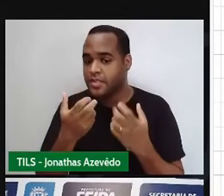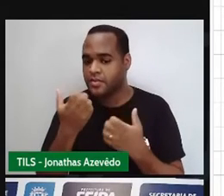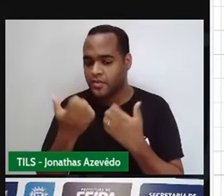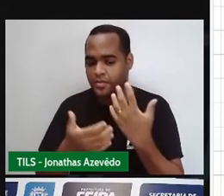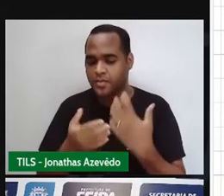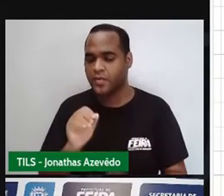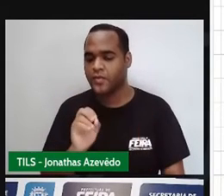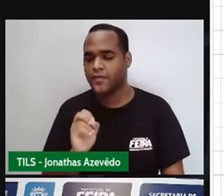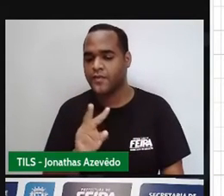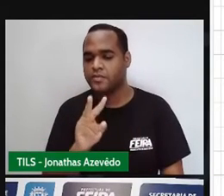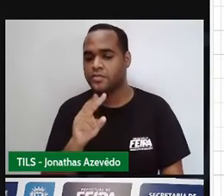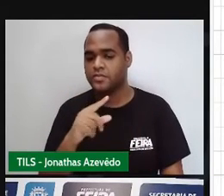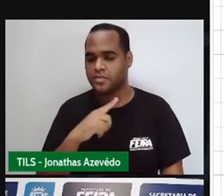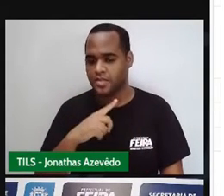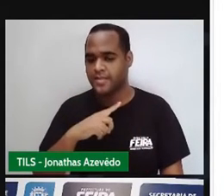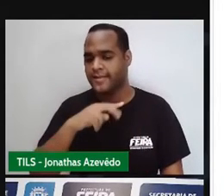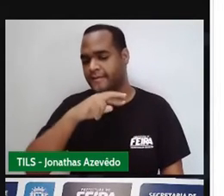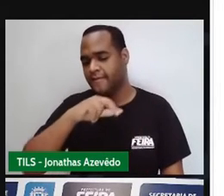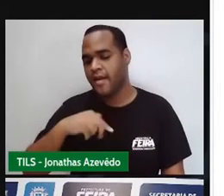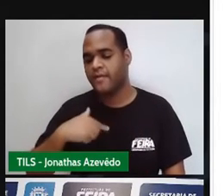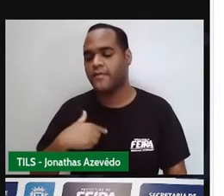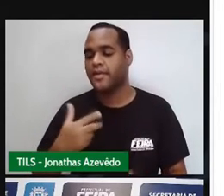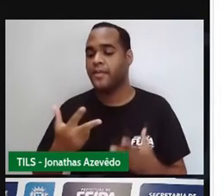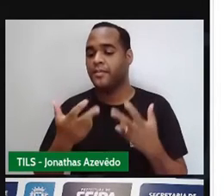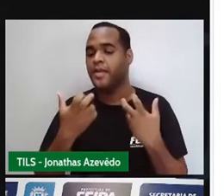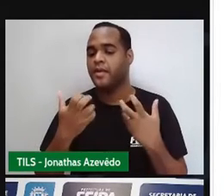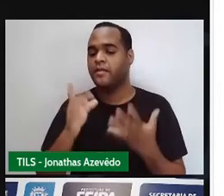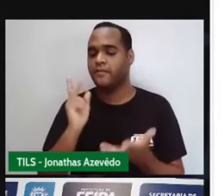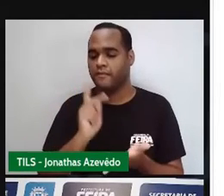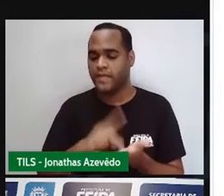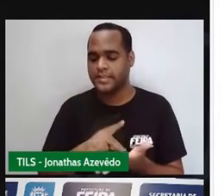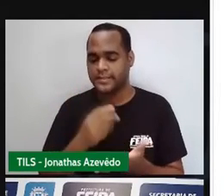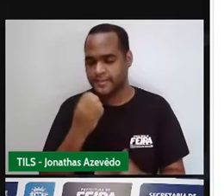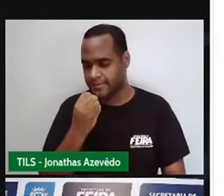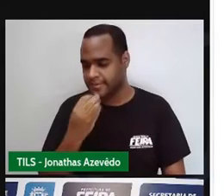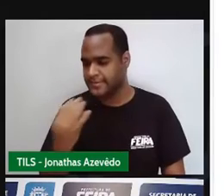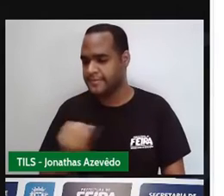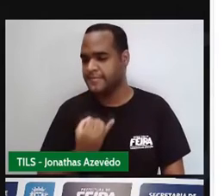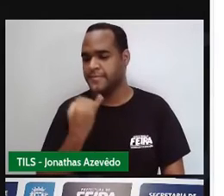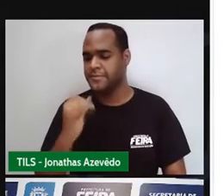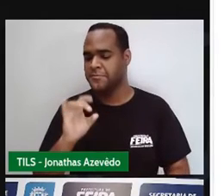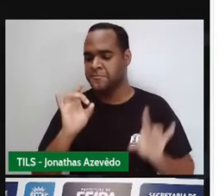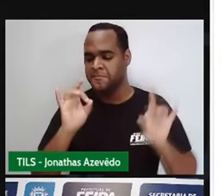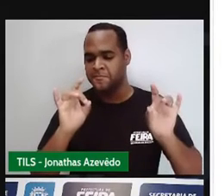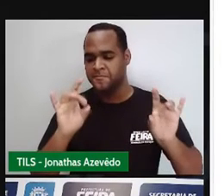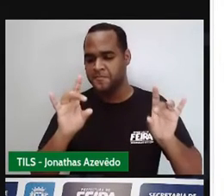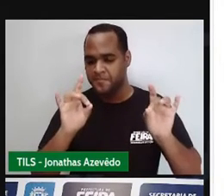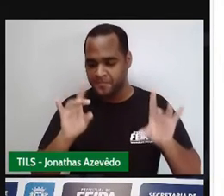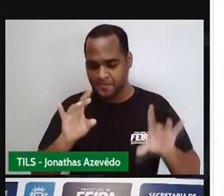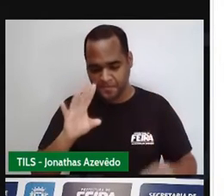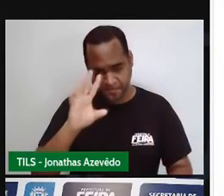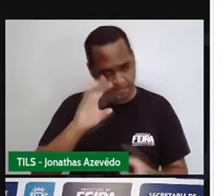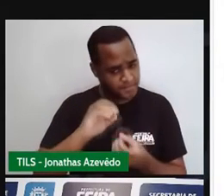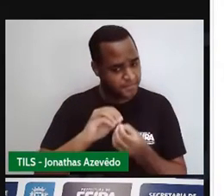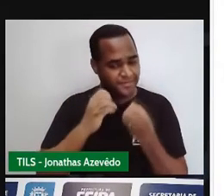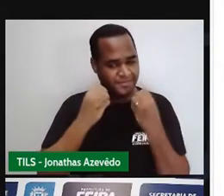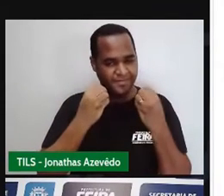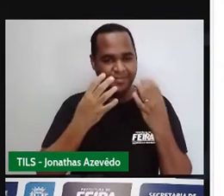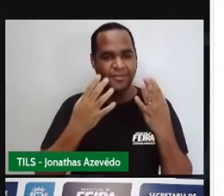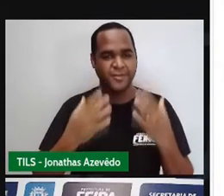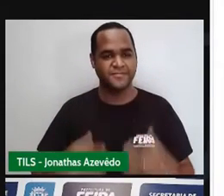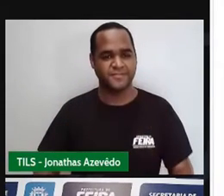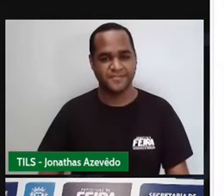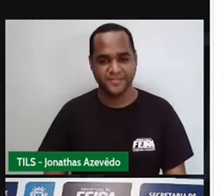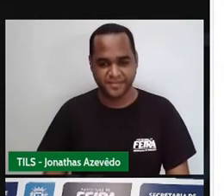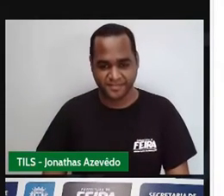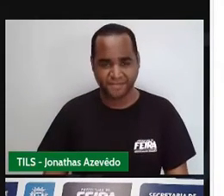né? E aí você vai perceber uma coisa muito, muito, muito, muito bacana, né? Bom, acho